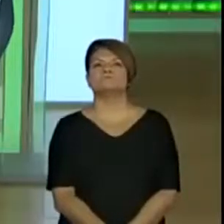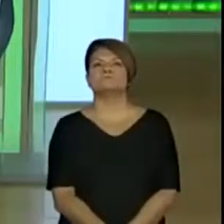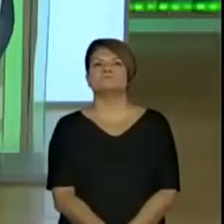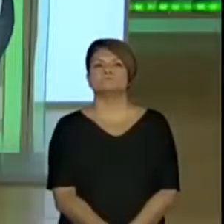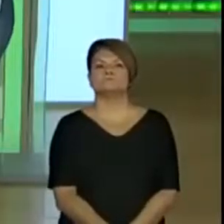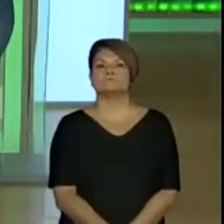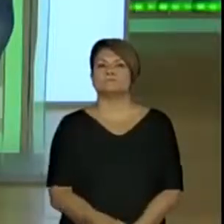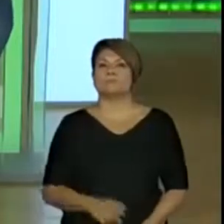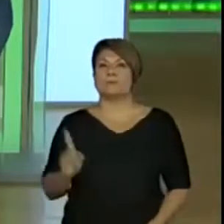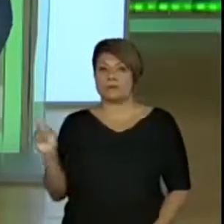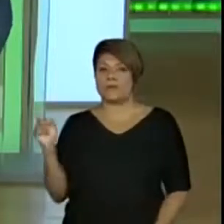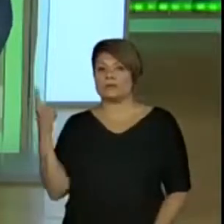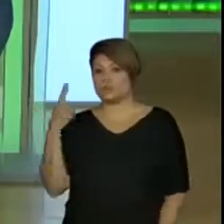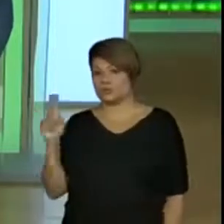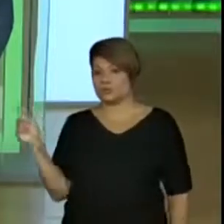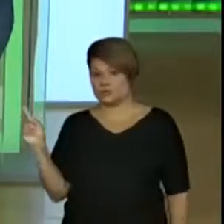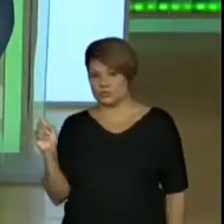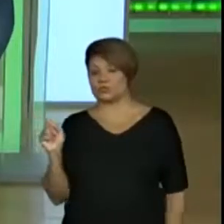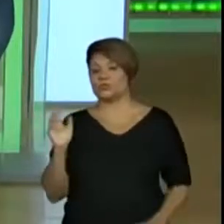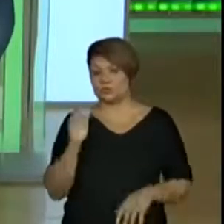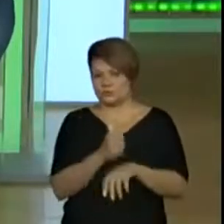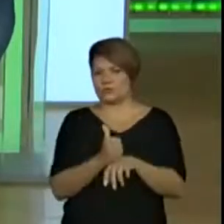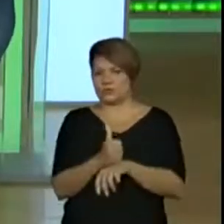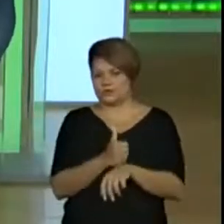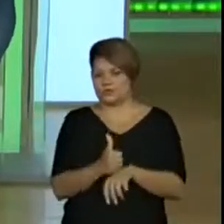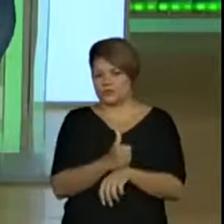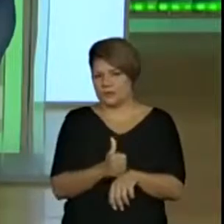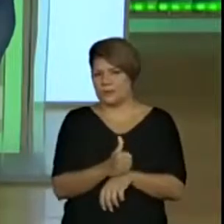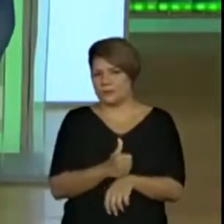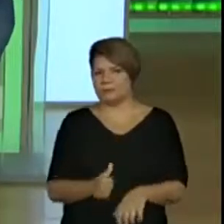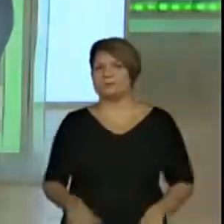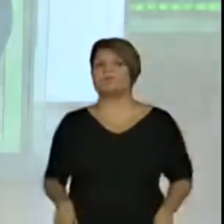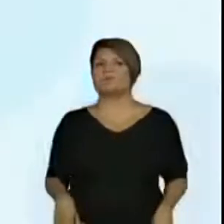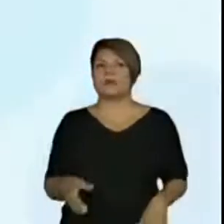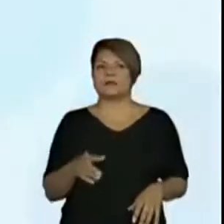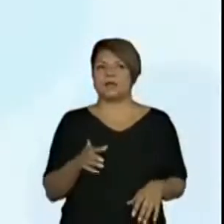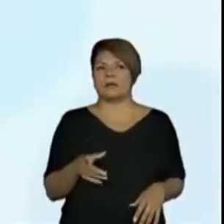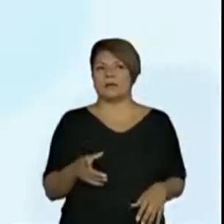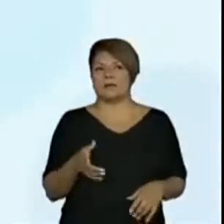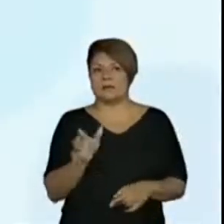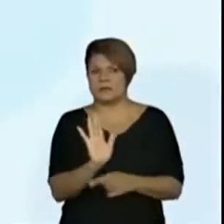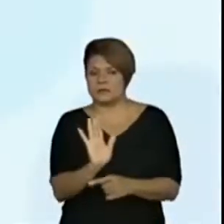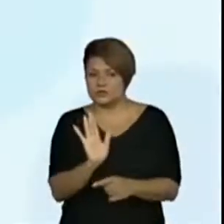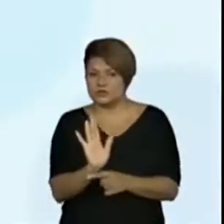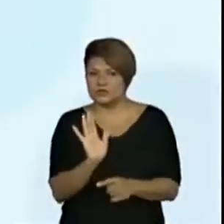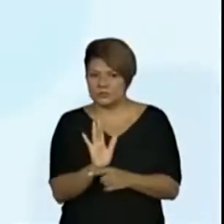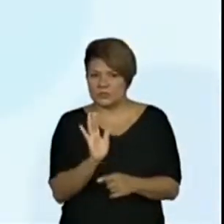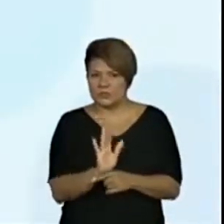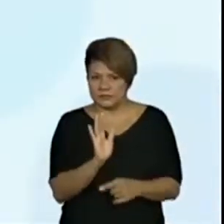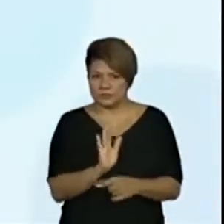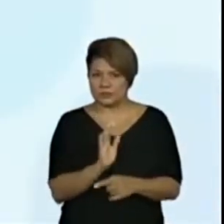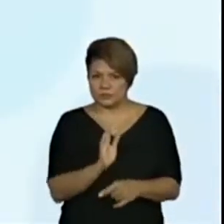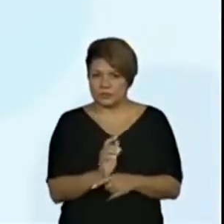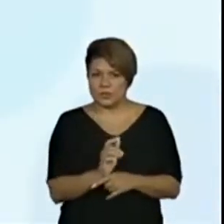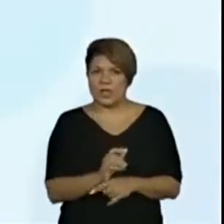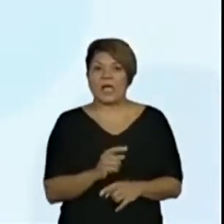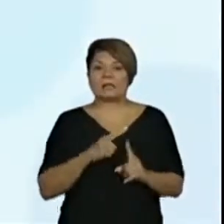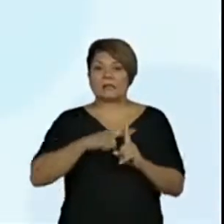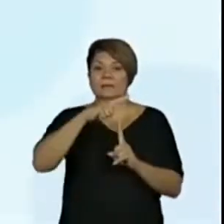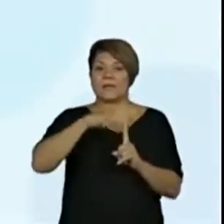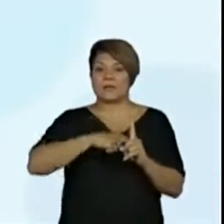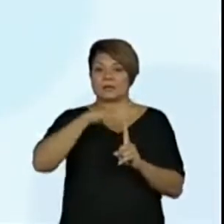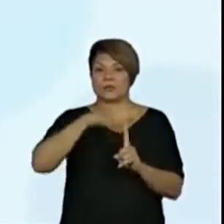Esse último profissional aqui, que na imagem ele está ajudando a aferir a temperatura dos alunos,